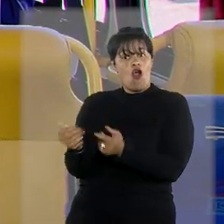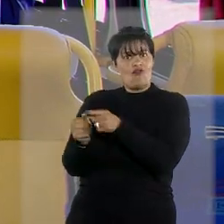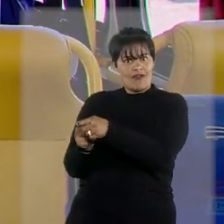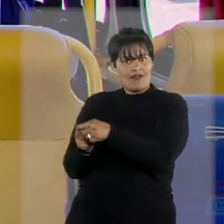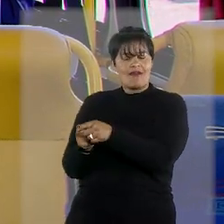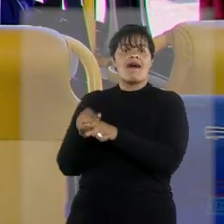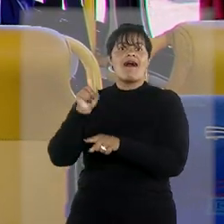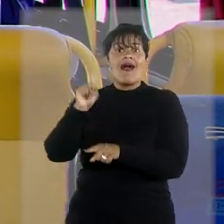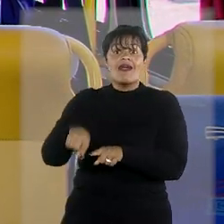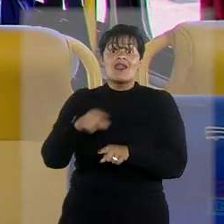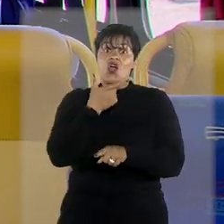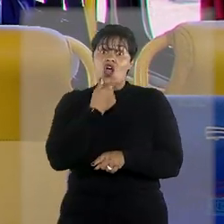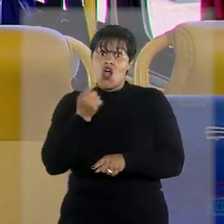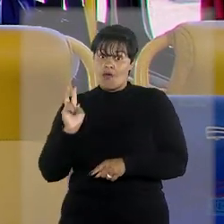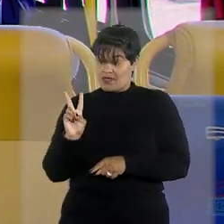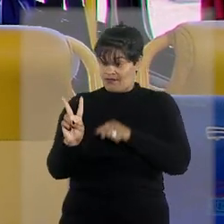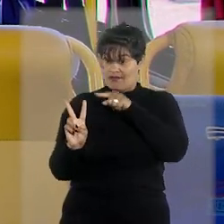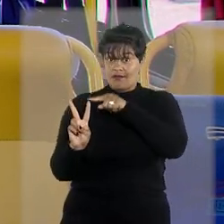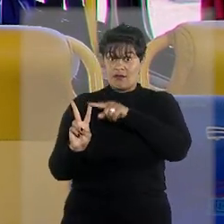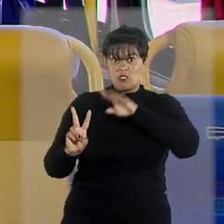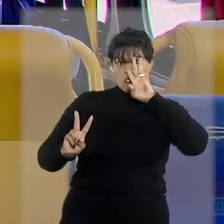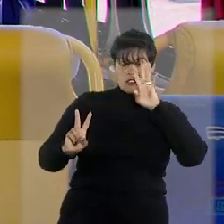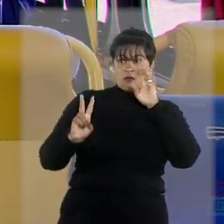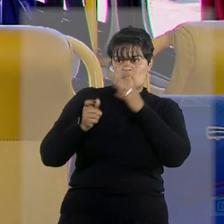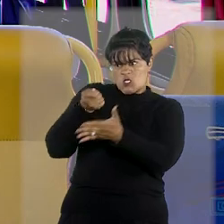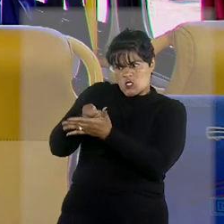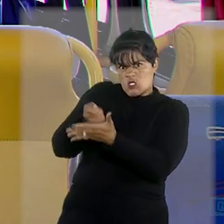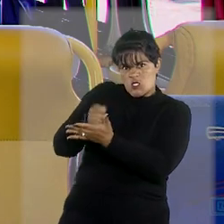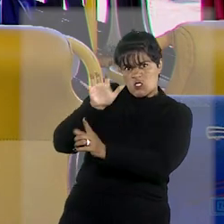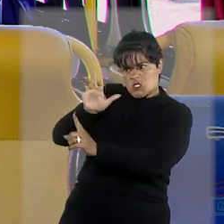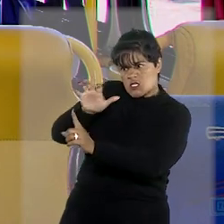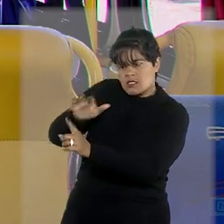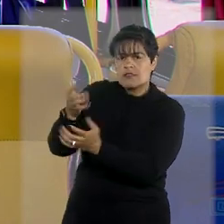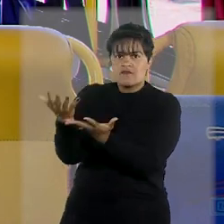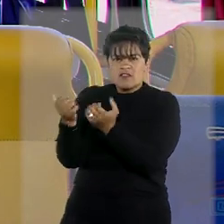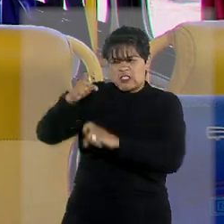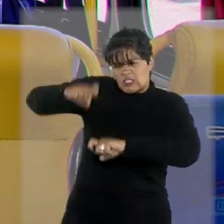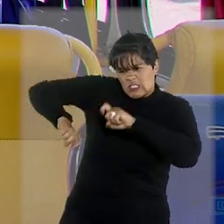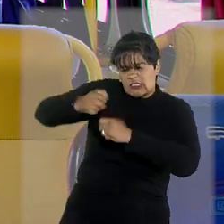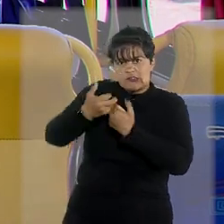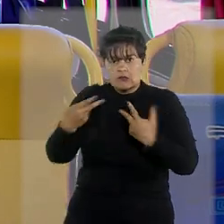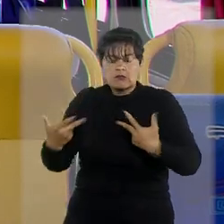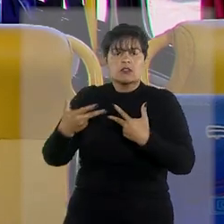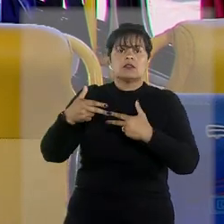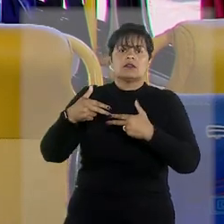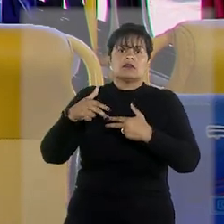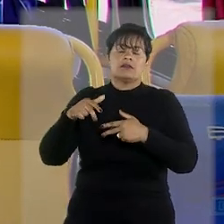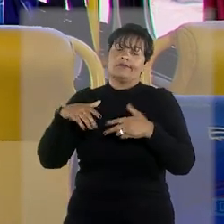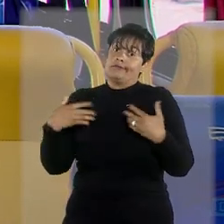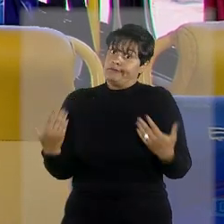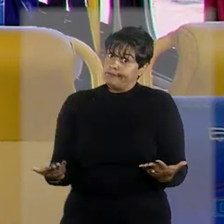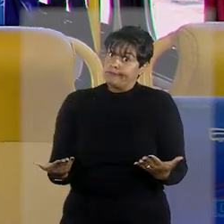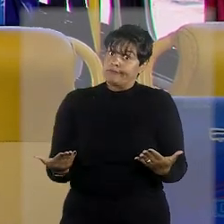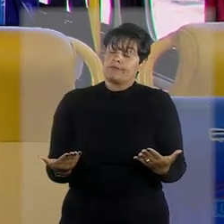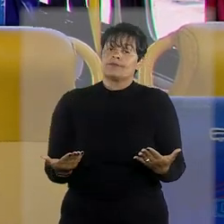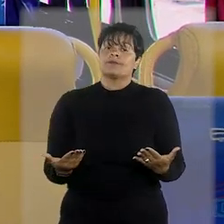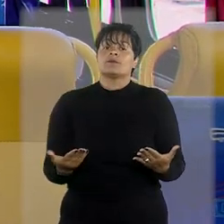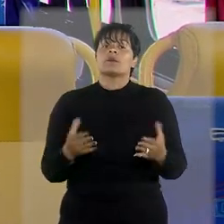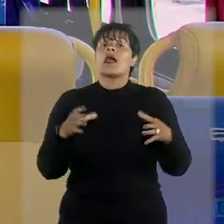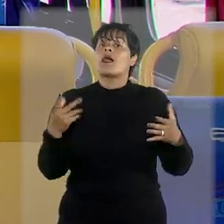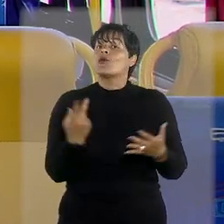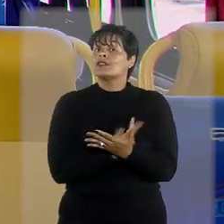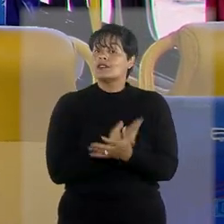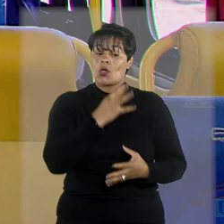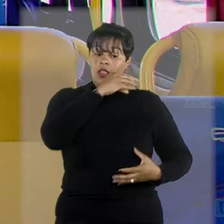constrangida por um dos criminosos a praticar atos libidinosos com ele mediante grave ameaça. No departamento